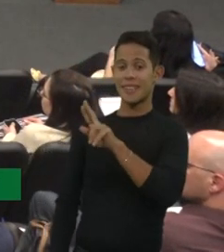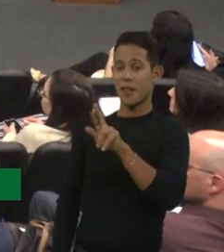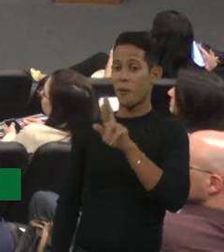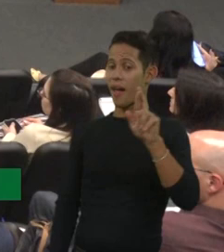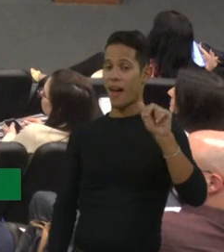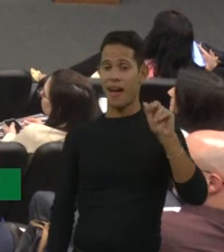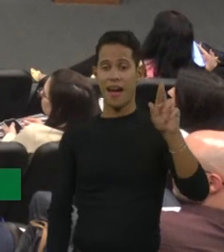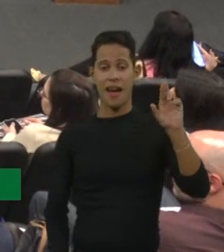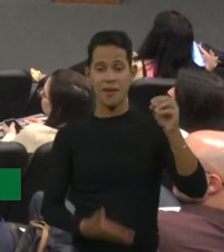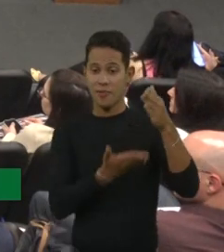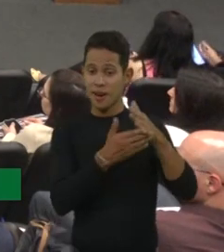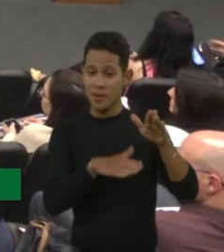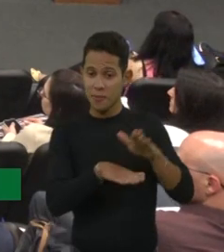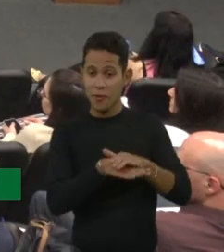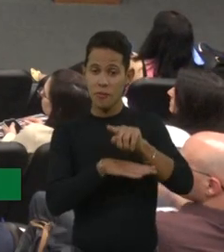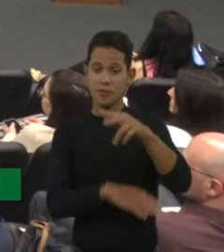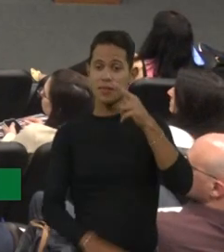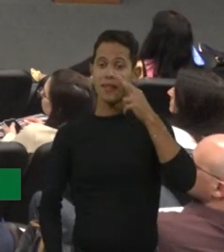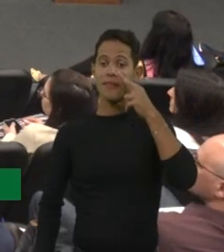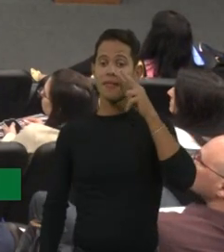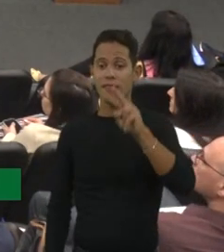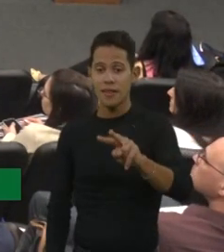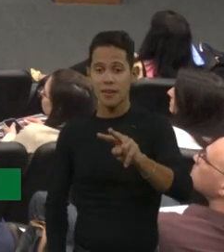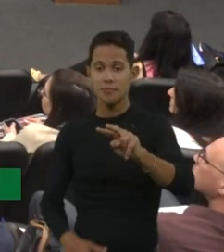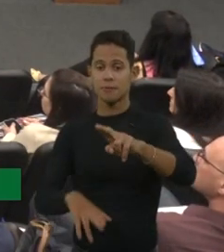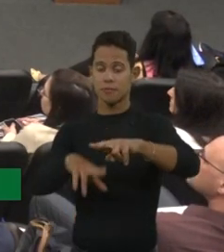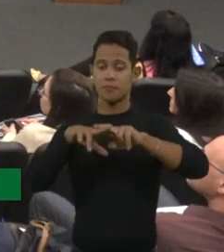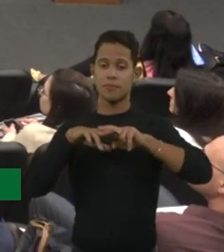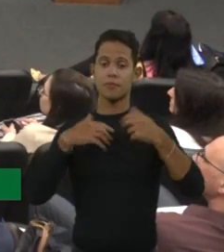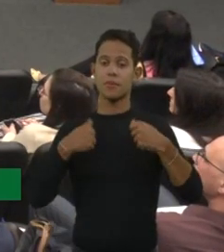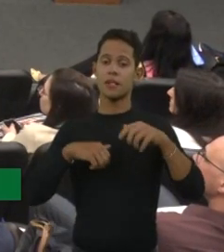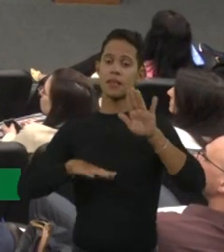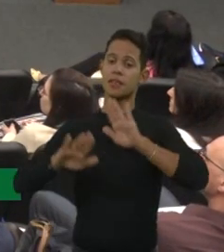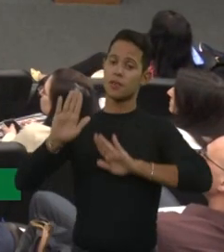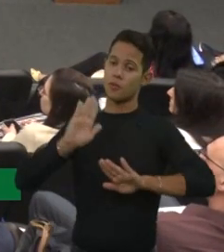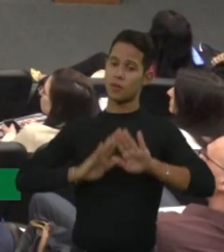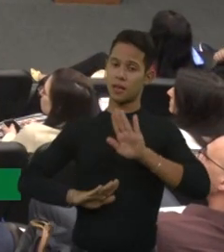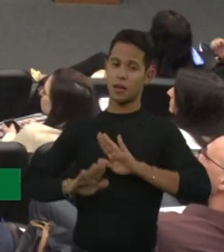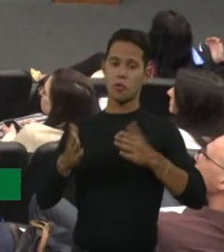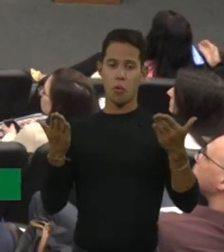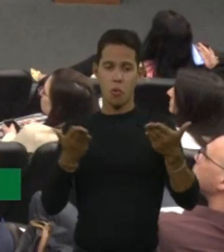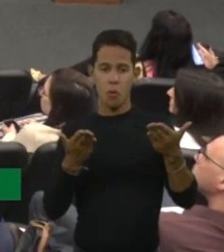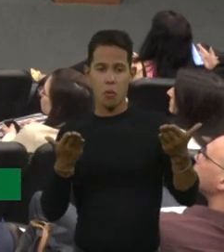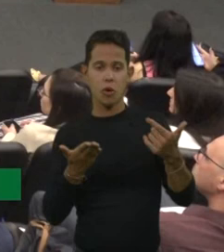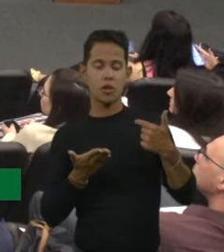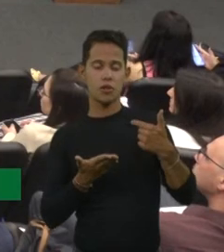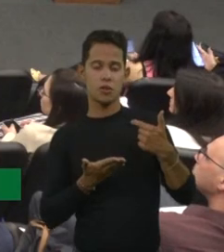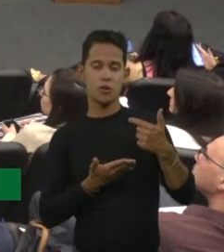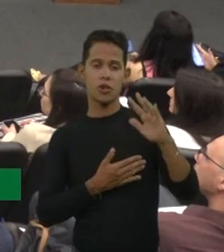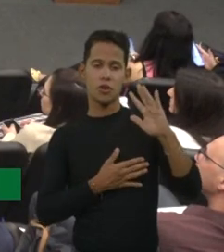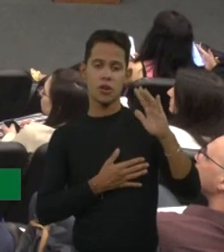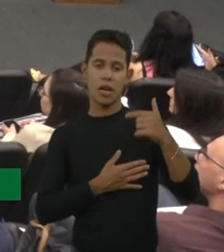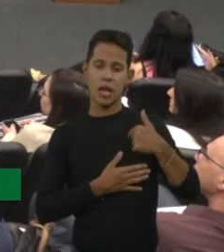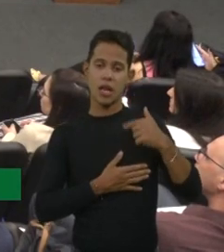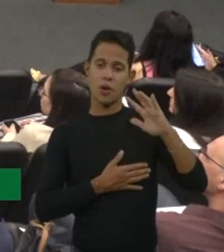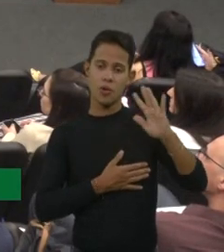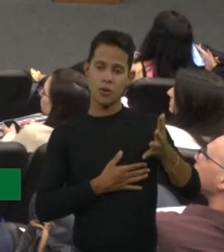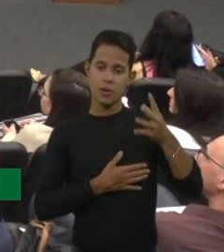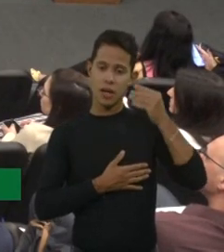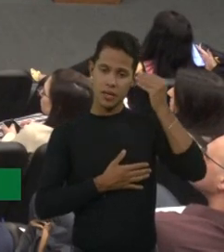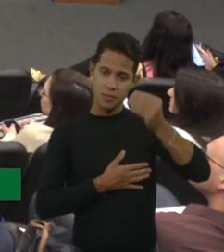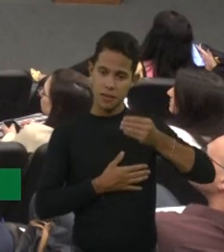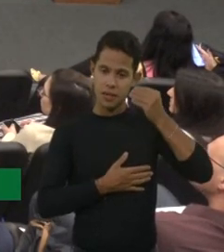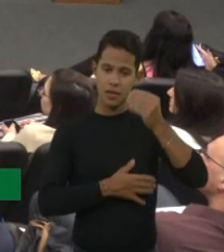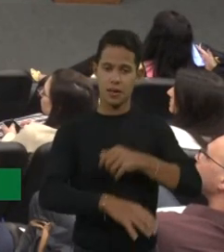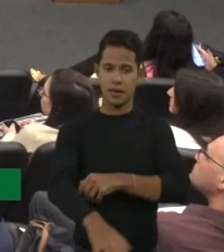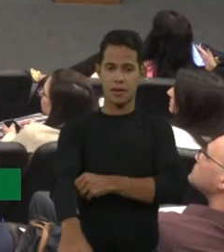né? Então, por isso que eu digo, a gente tem que ter cuidado com o raro, hoje em dia, assim, eu já tenho alguma, né, experiência, assim, pra dizer pra vocês, hoje em dia,